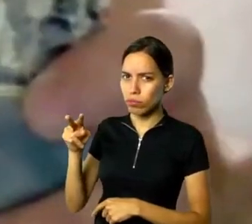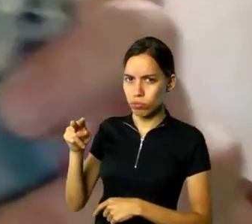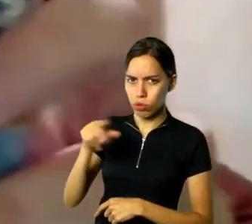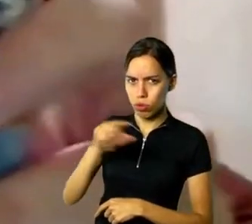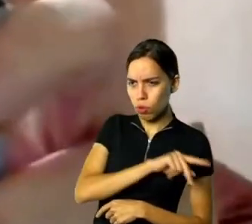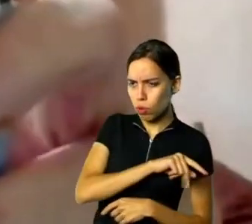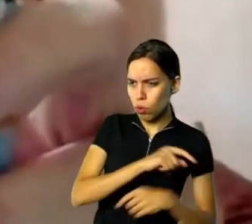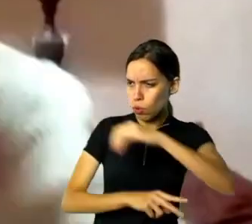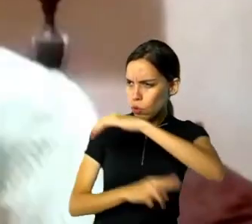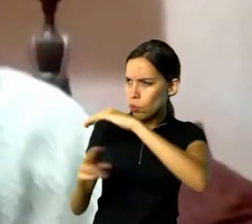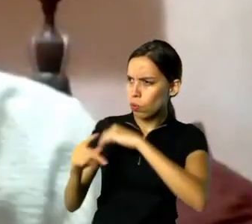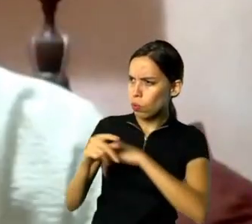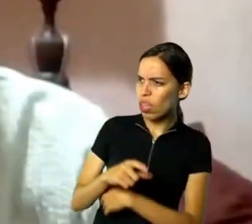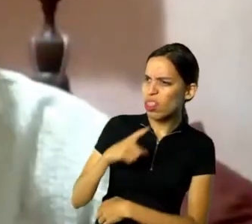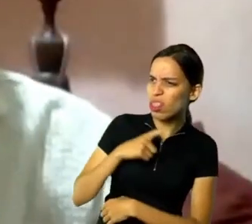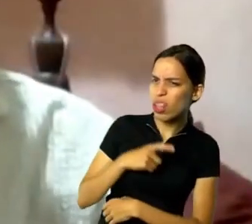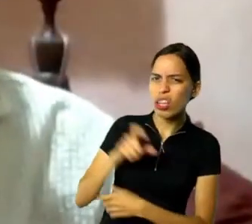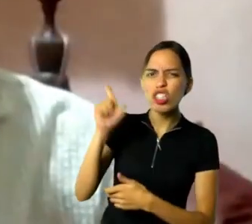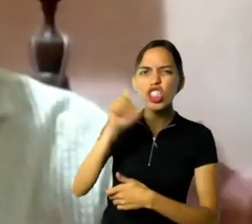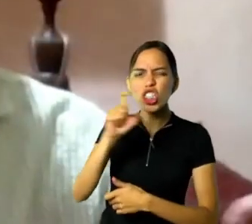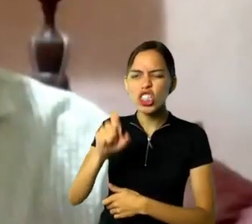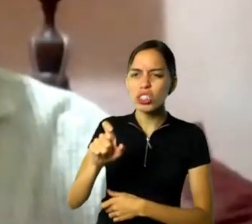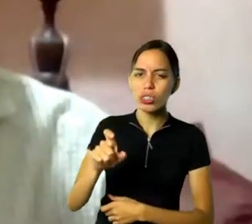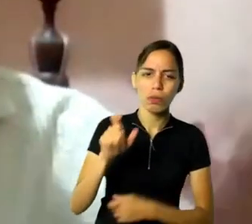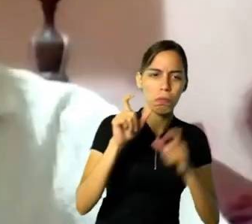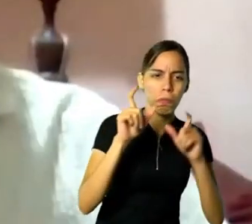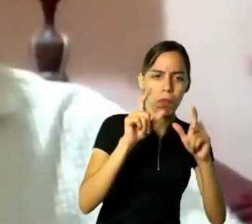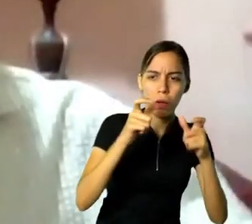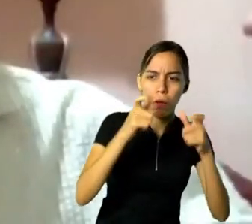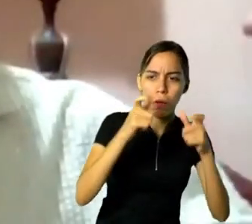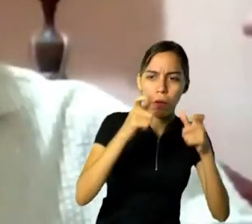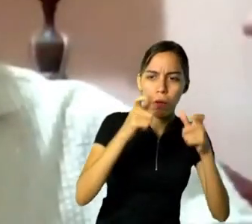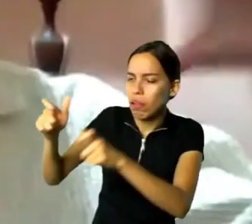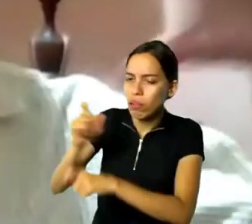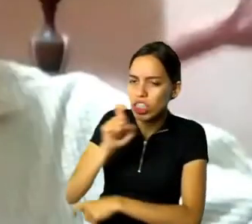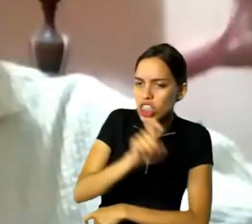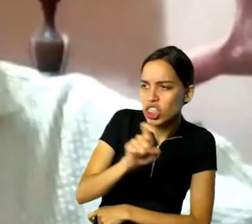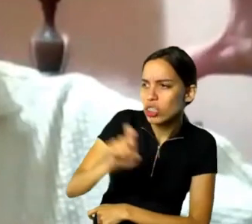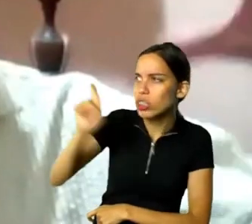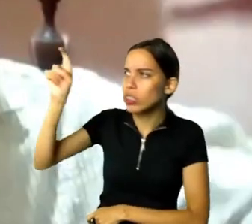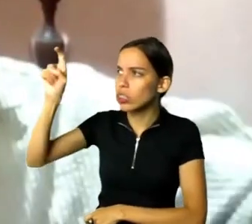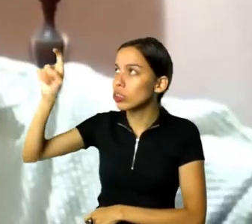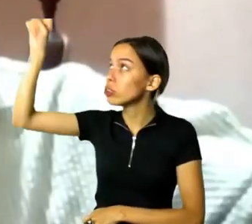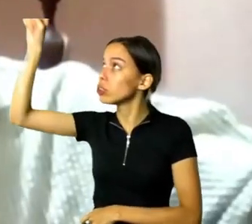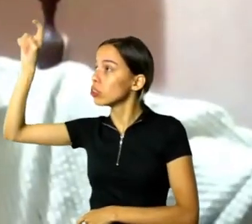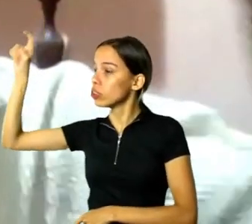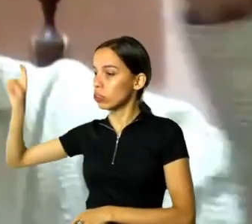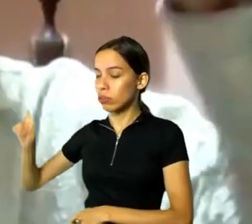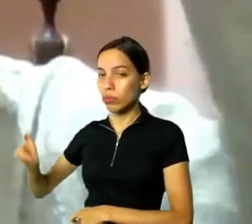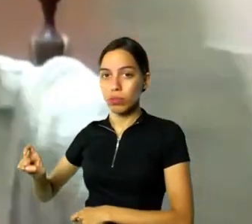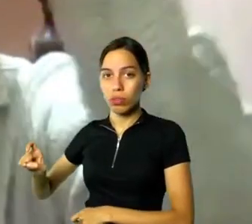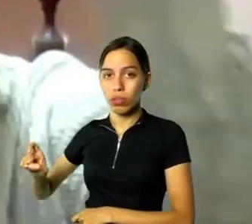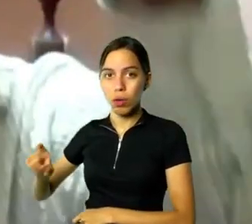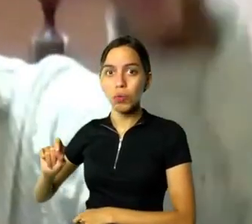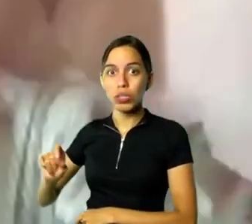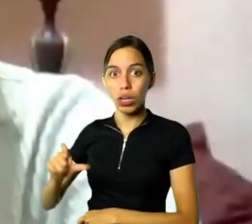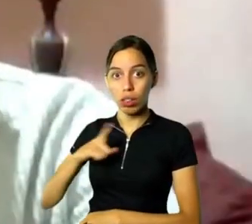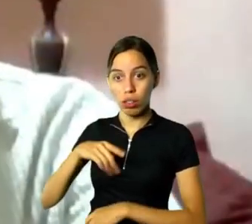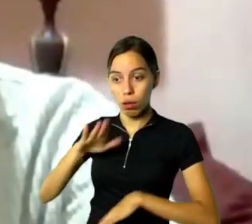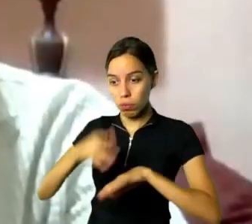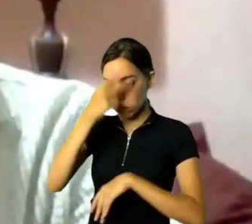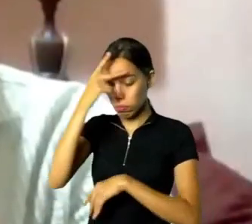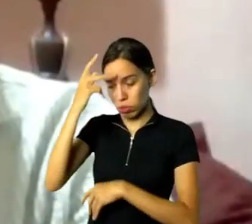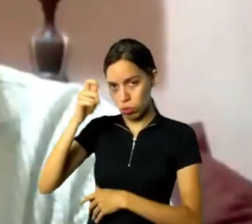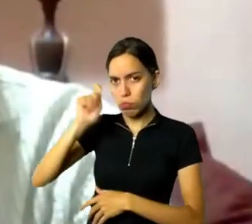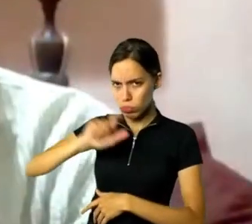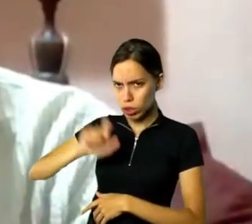picho. Uma agenda de picho, o que é? Os pichadores elegem alguns lugares que têm picho de vários pichadores.